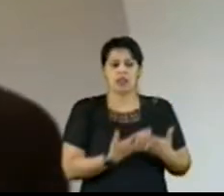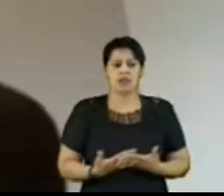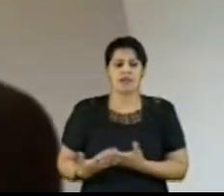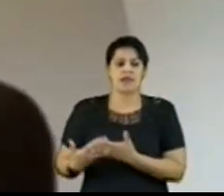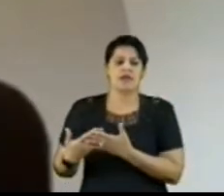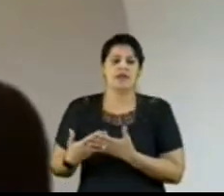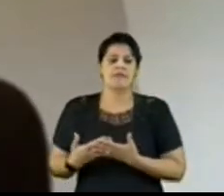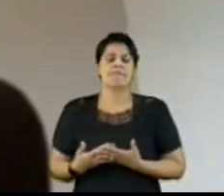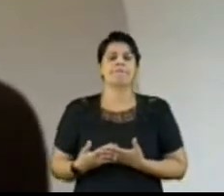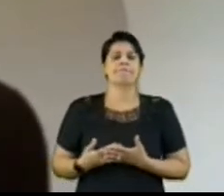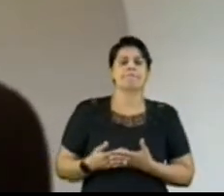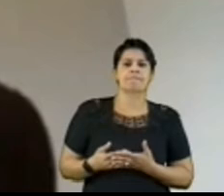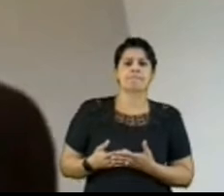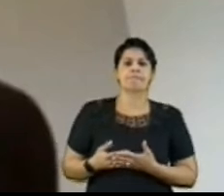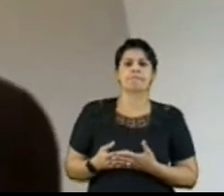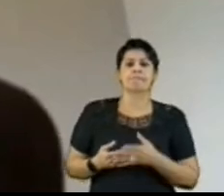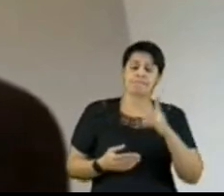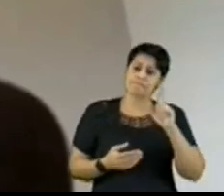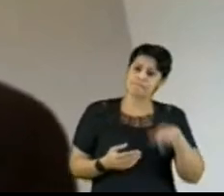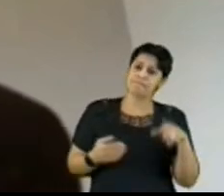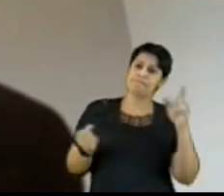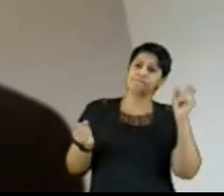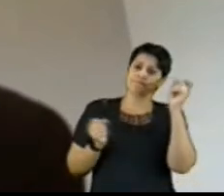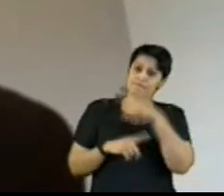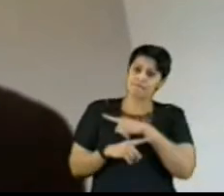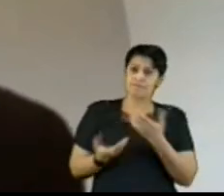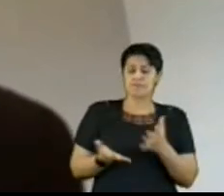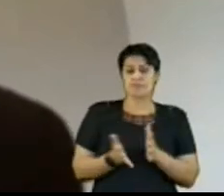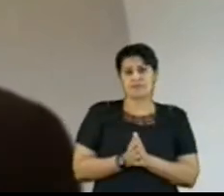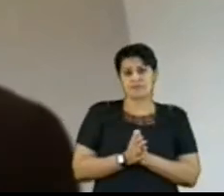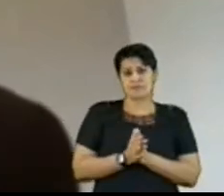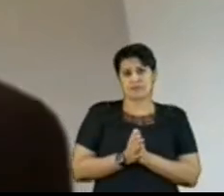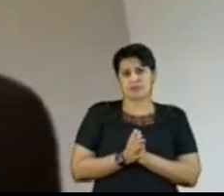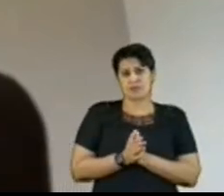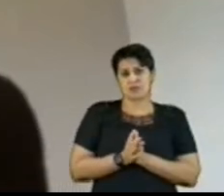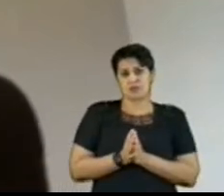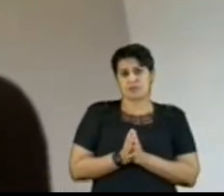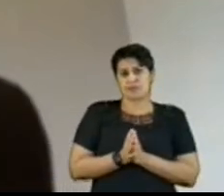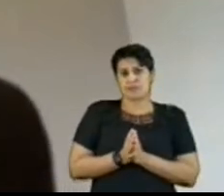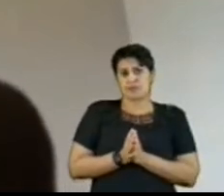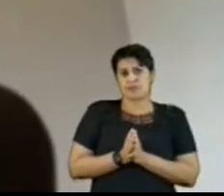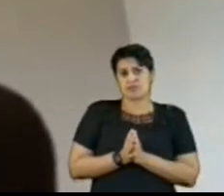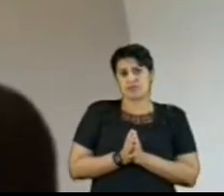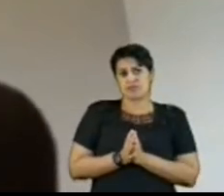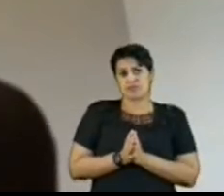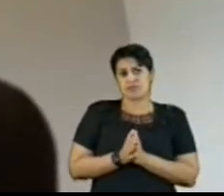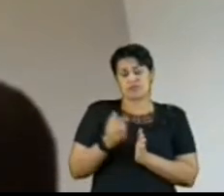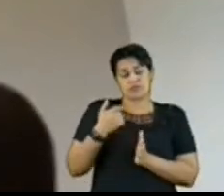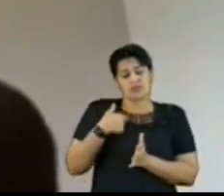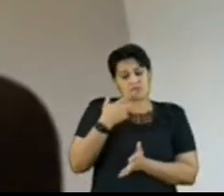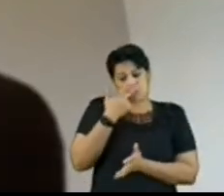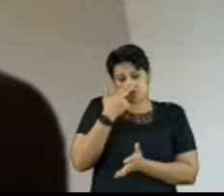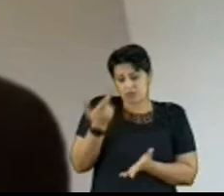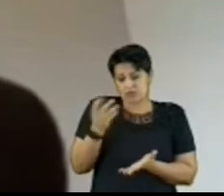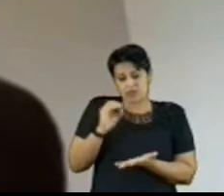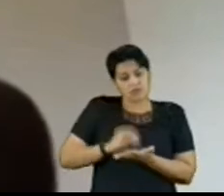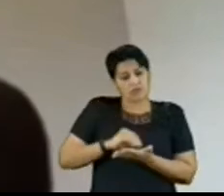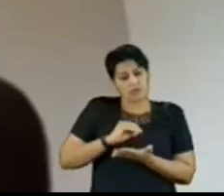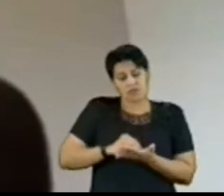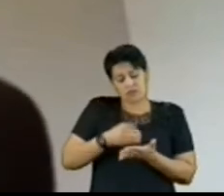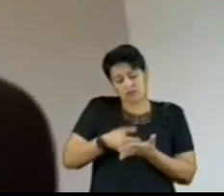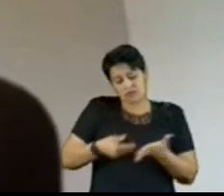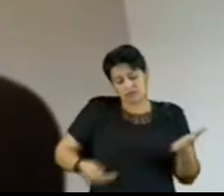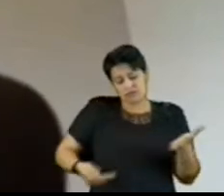os quais ainda se revelaram, ao meu ver, com todo respeito, incompletos. As